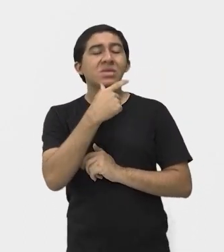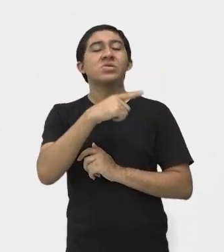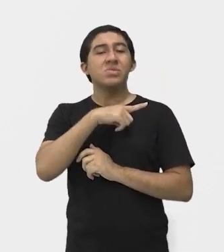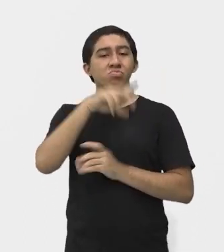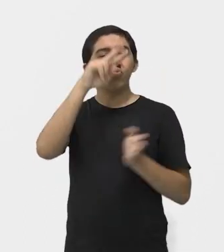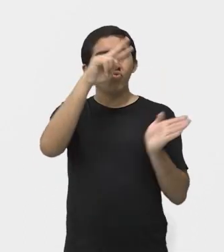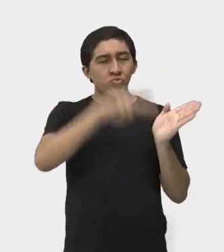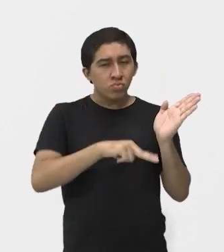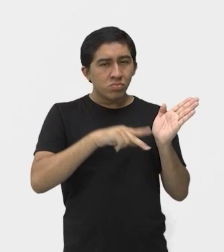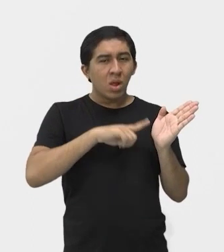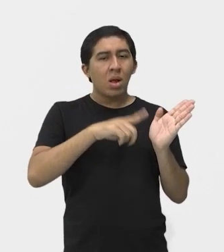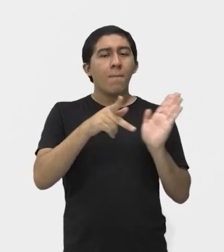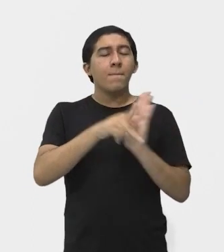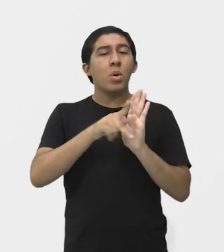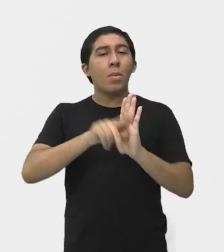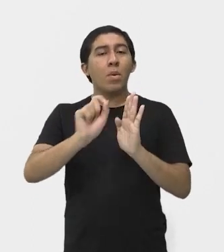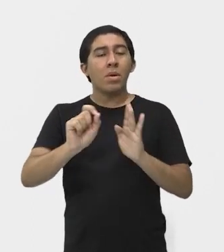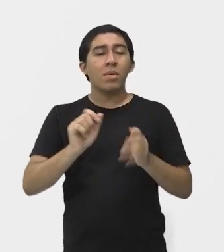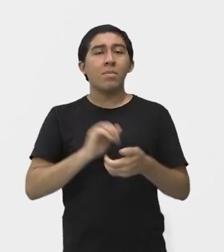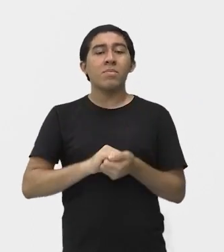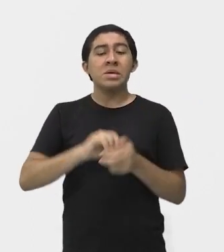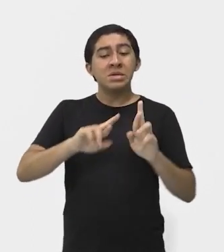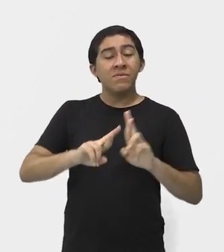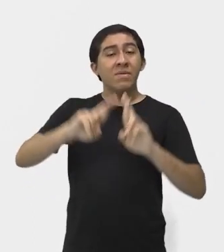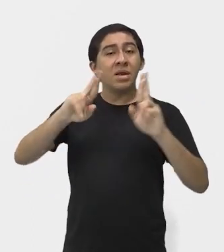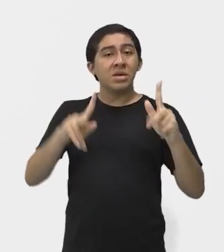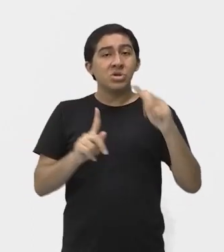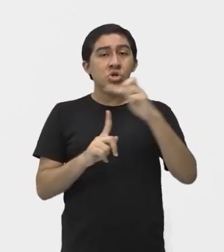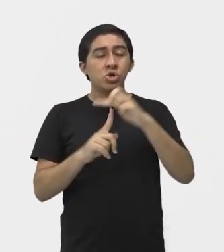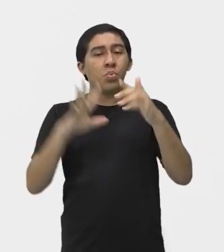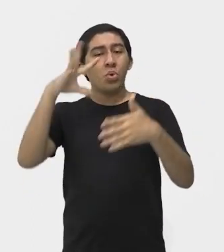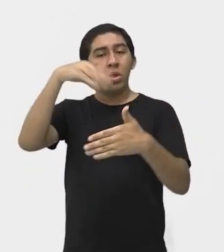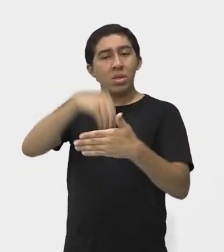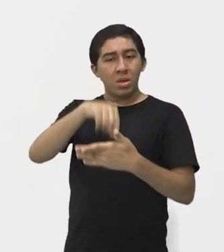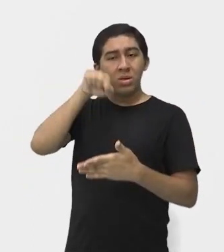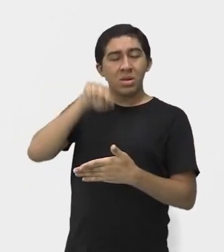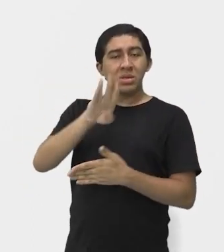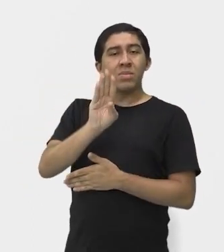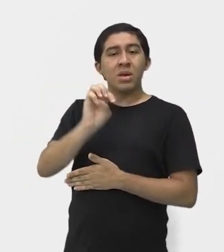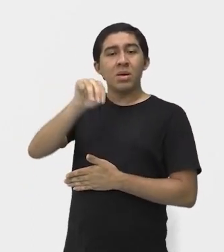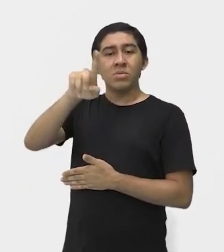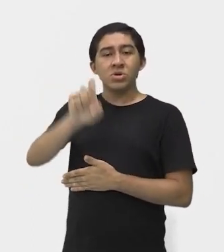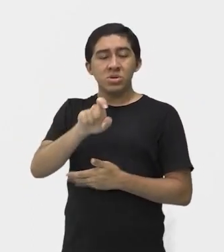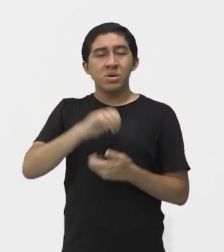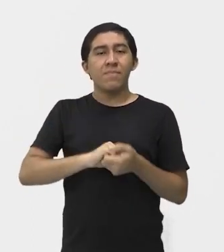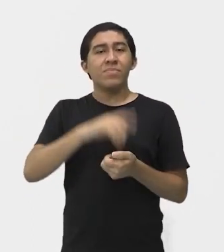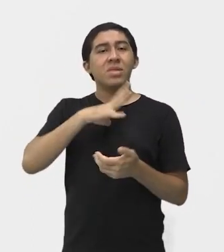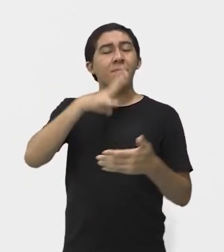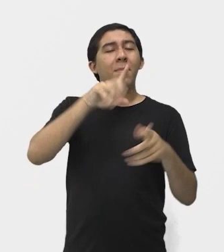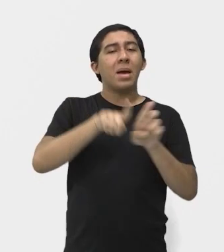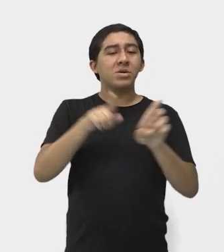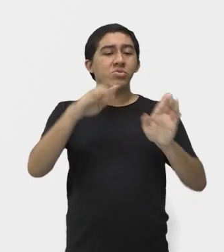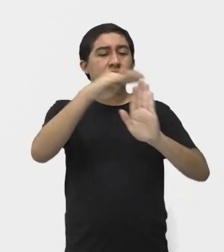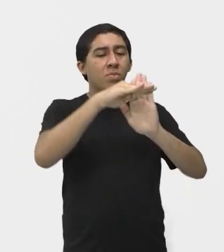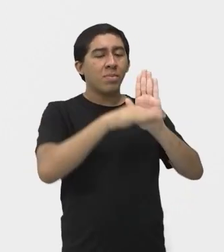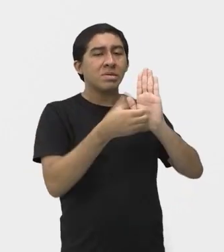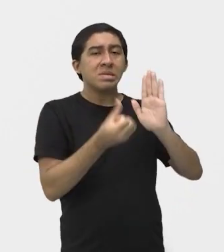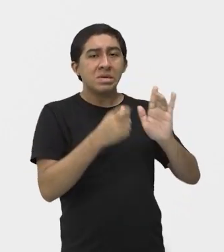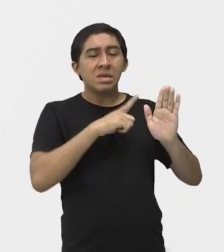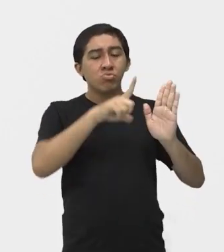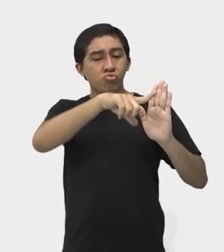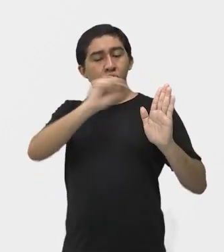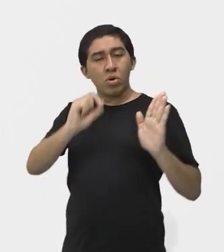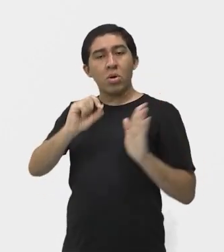o Flatland e o Park. Entre essas seis modalidades, a que é disputada nos Jogos Olímpicos, é o